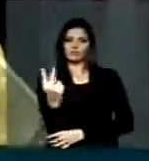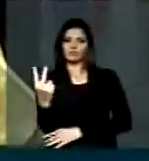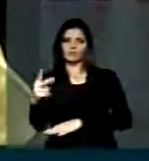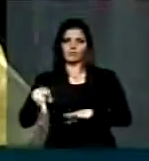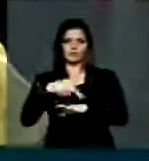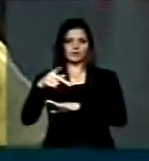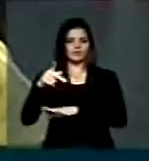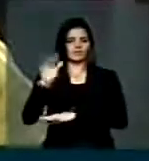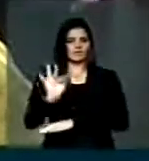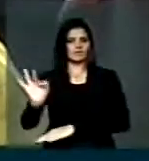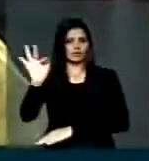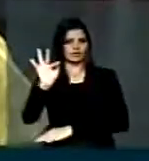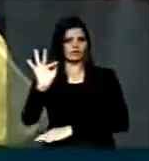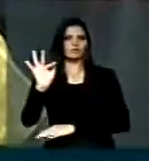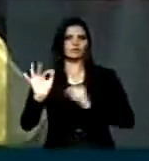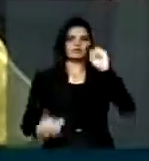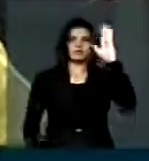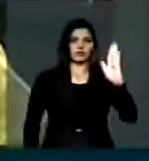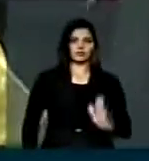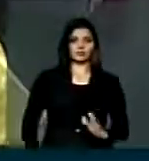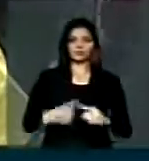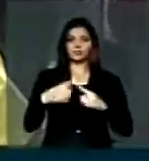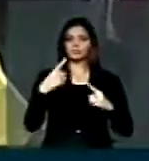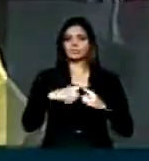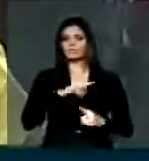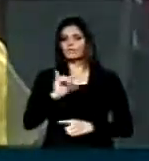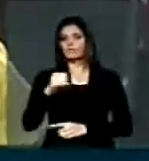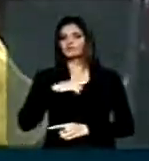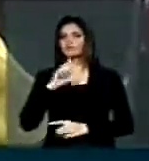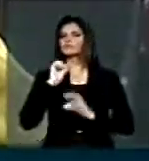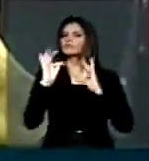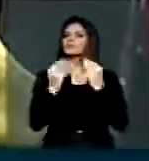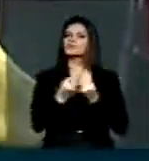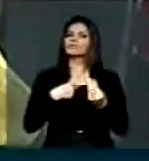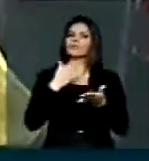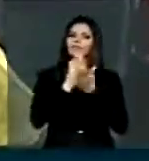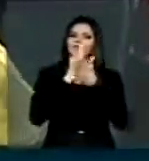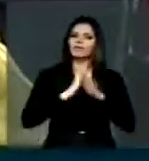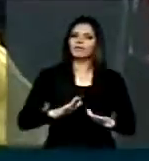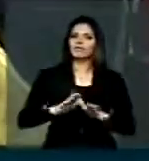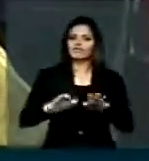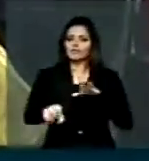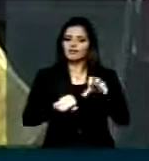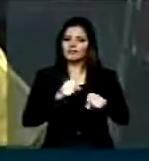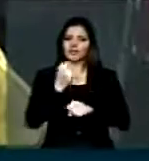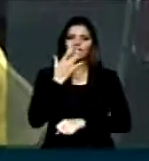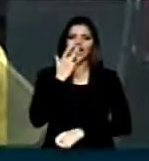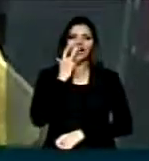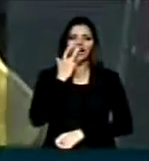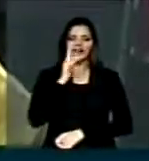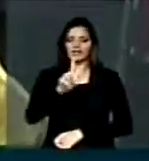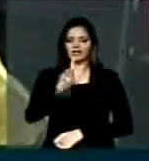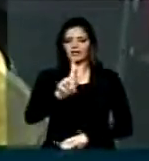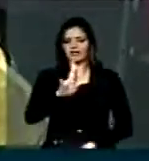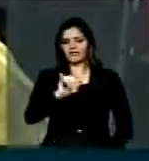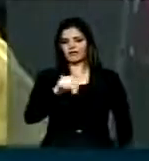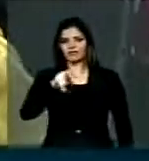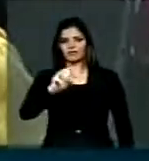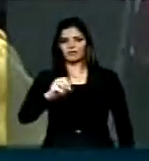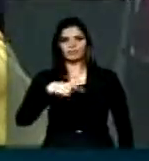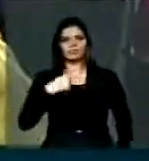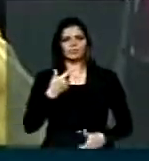Brasil-França e que para o combate ao garimpo ilegal na